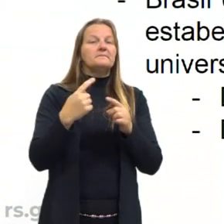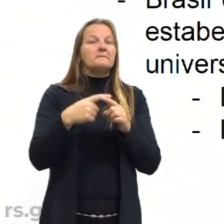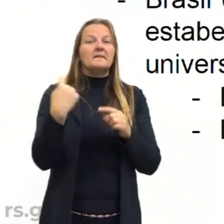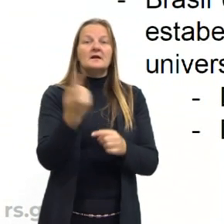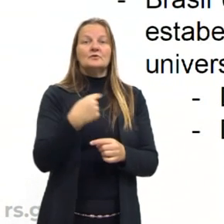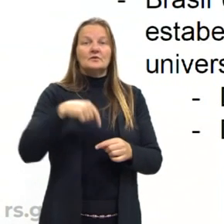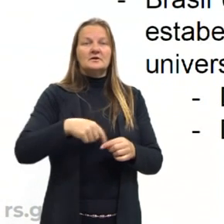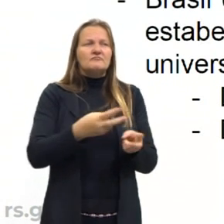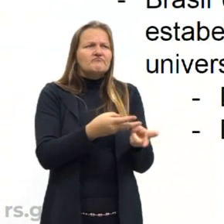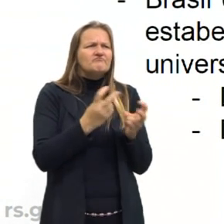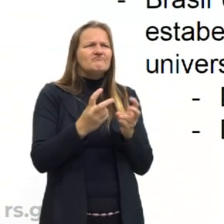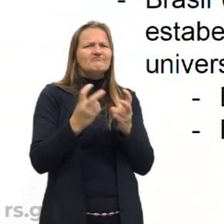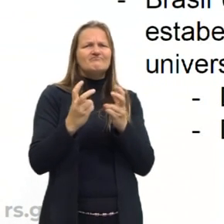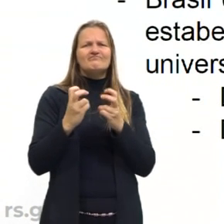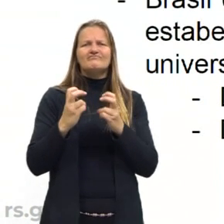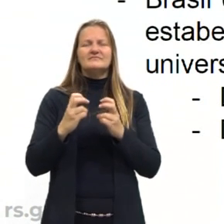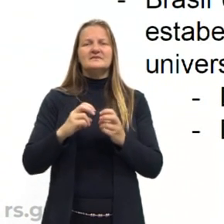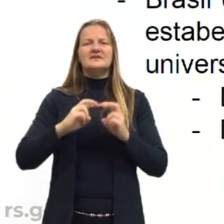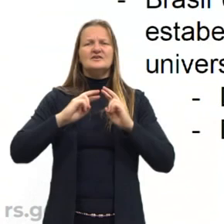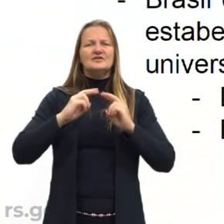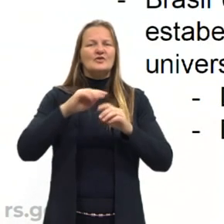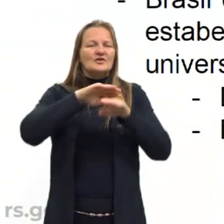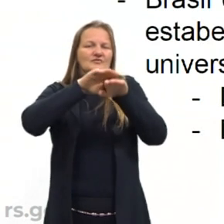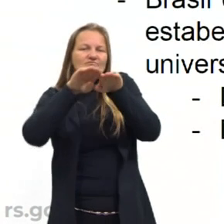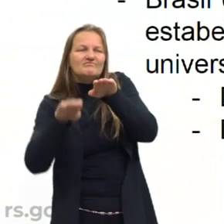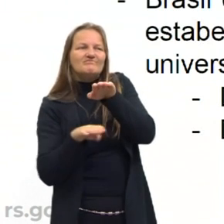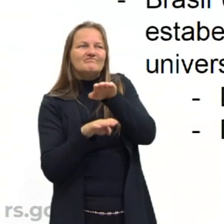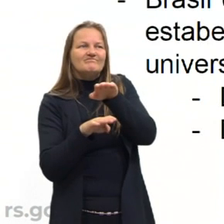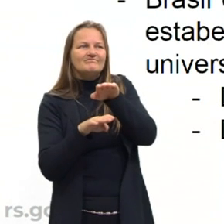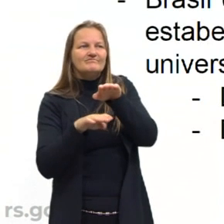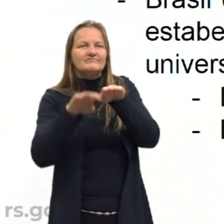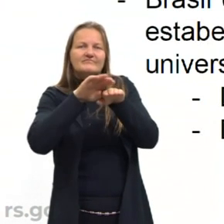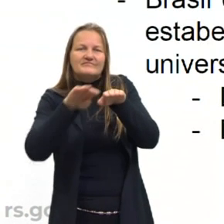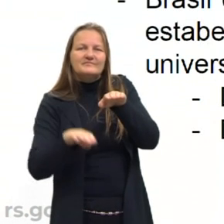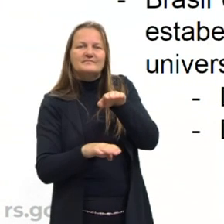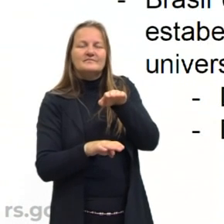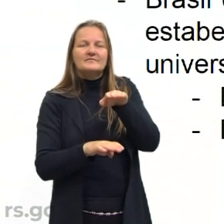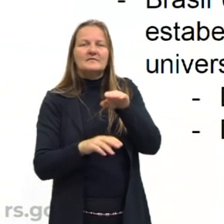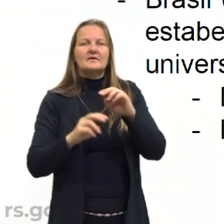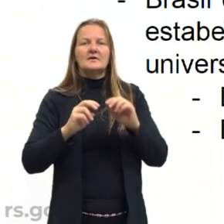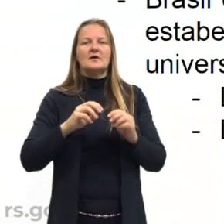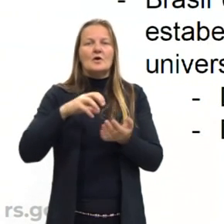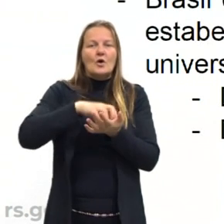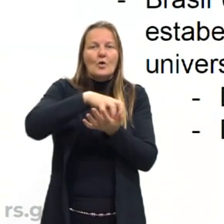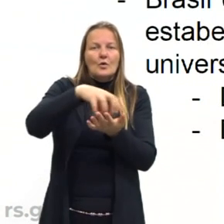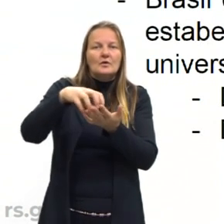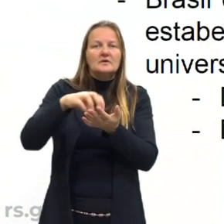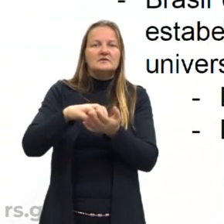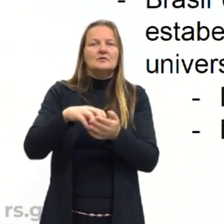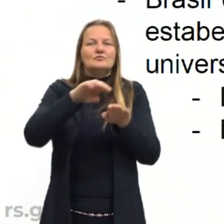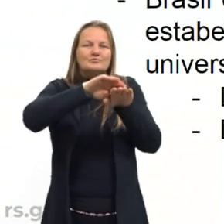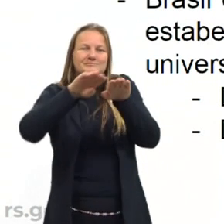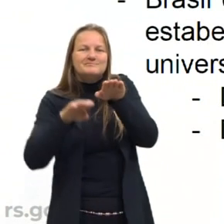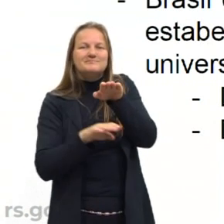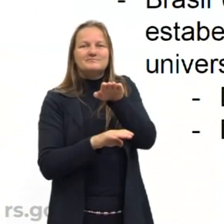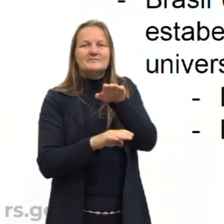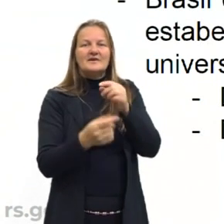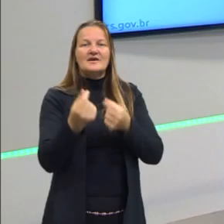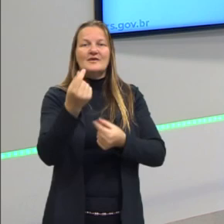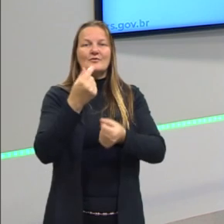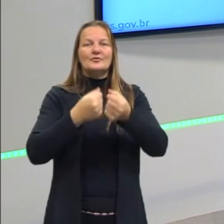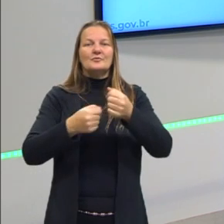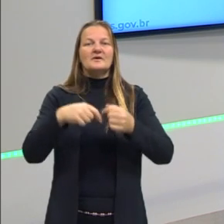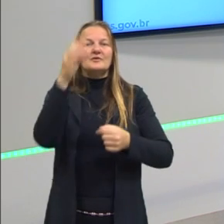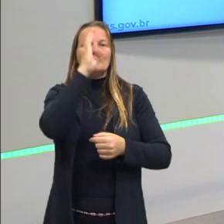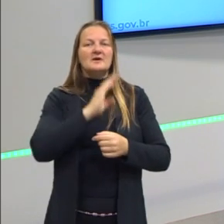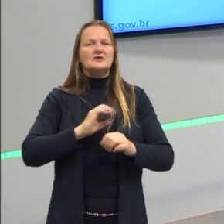sermos explorados, de sermos subdesenvolvidos. Então a colonização nos coloca neste lugar econômico que o Brasil